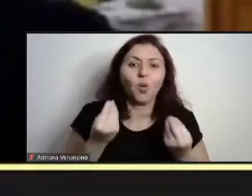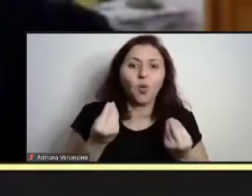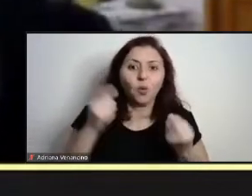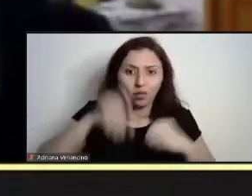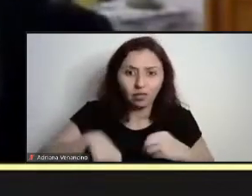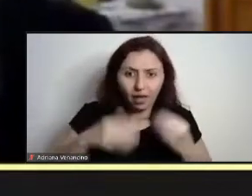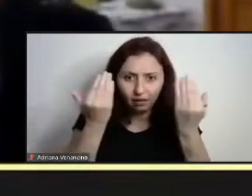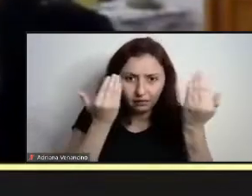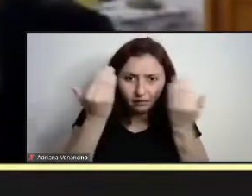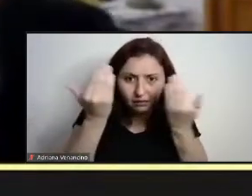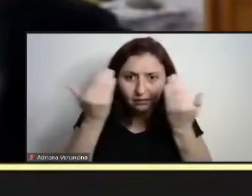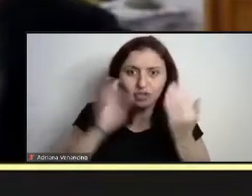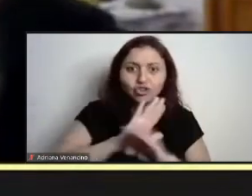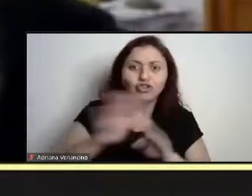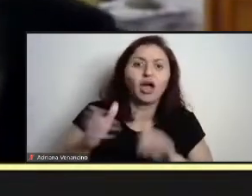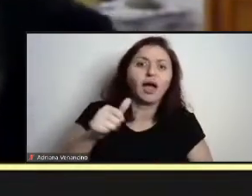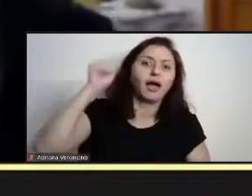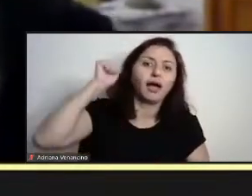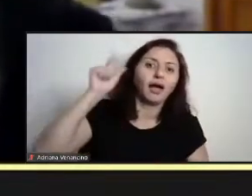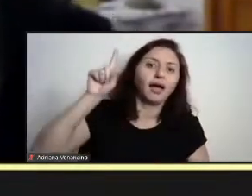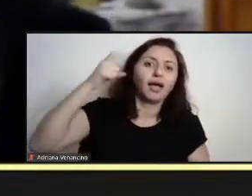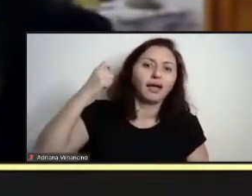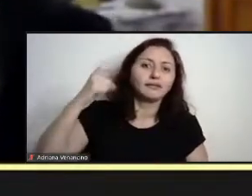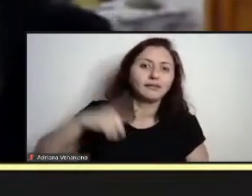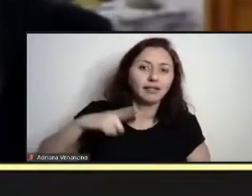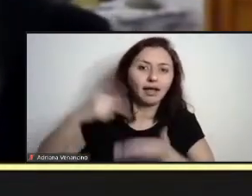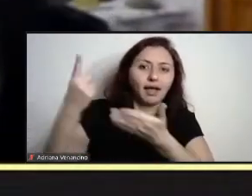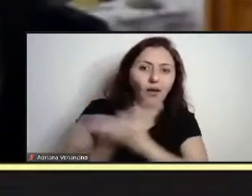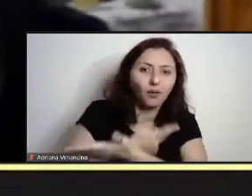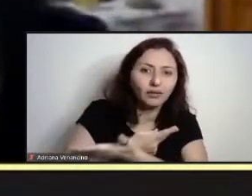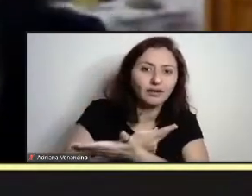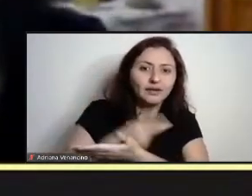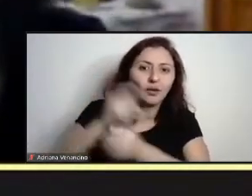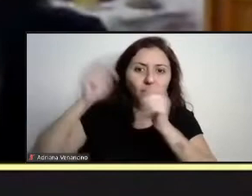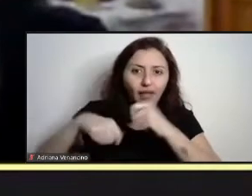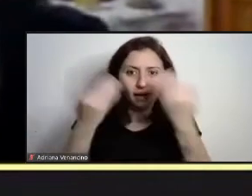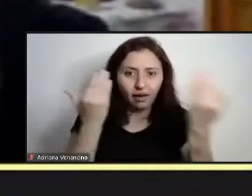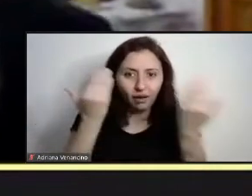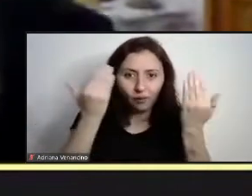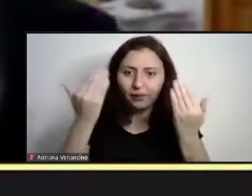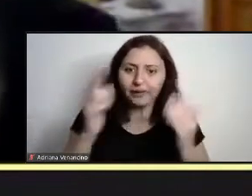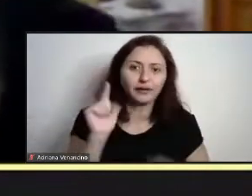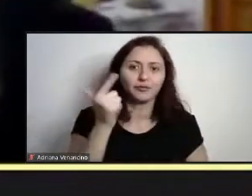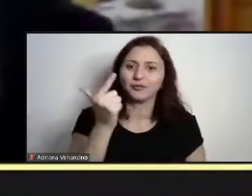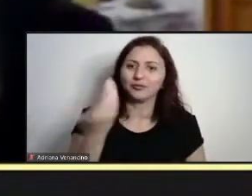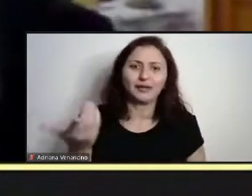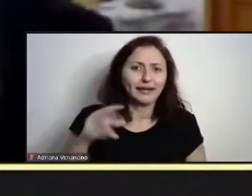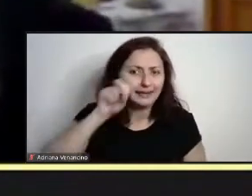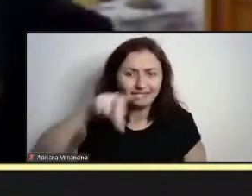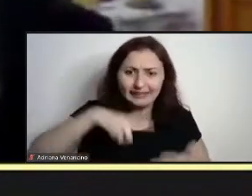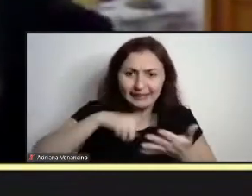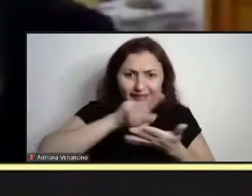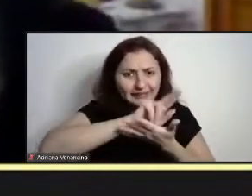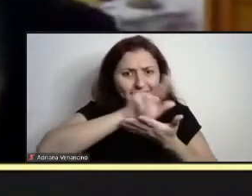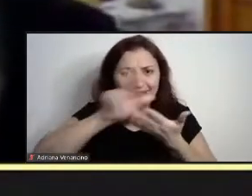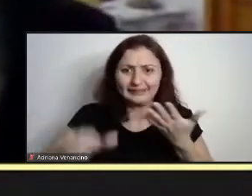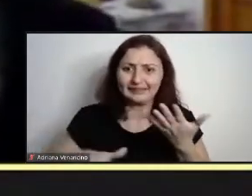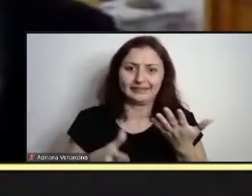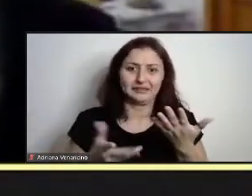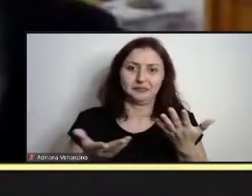situações anteriores sobre todas as perspectivas, sobre todos os ângulos em que se analise, né?